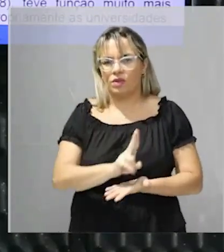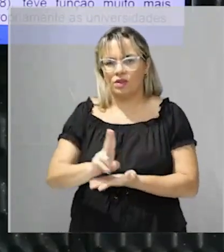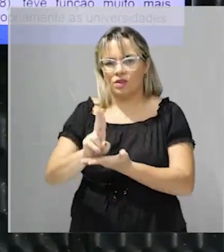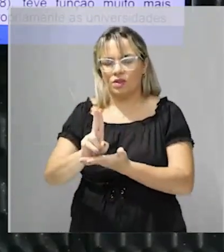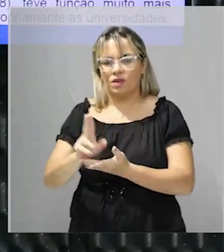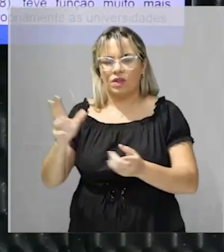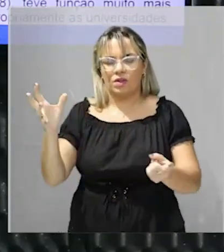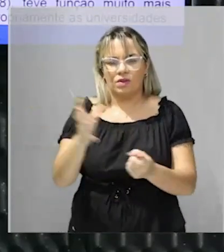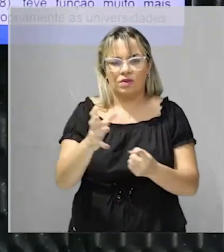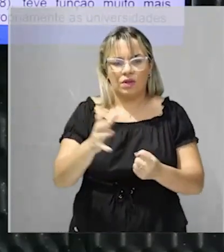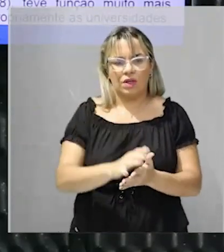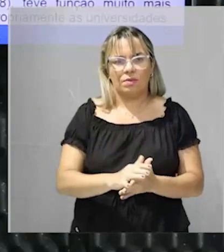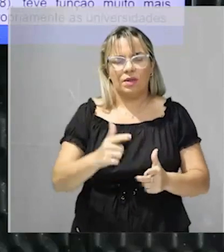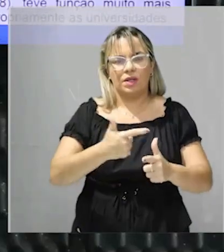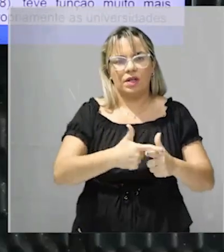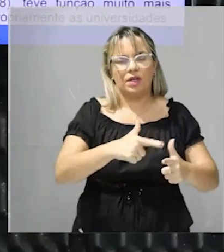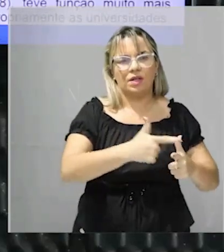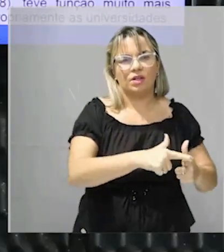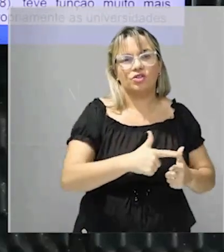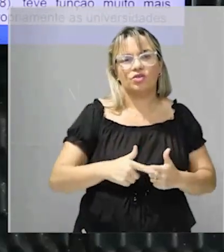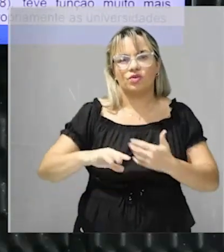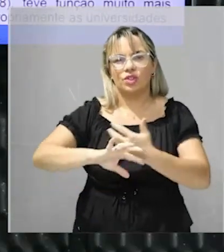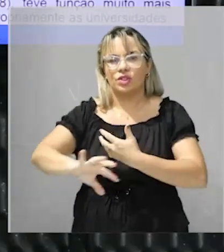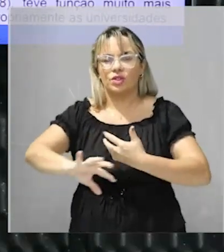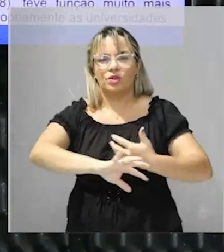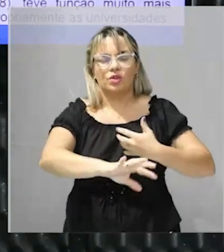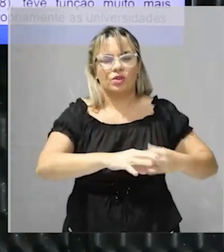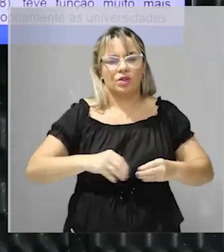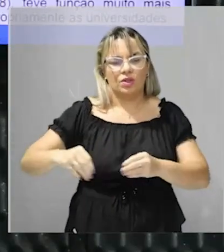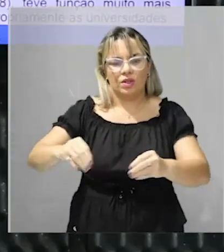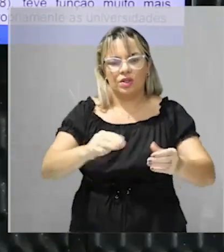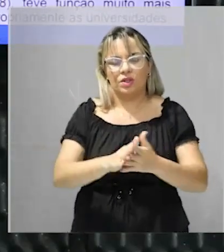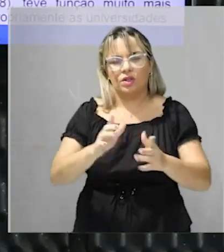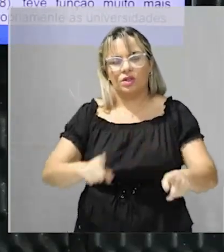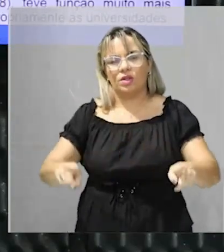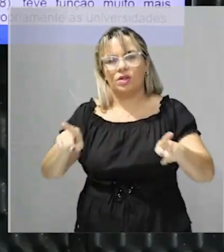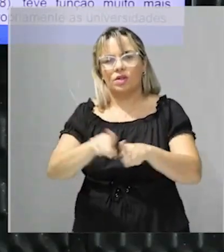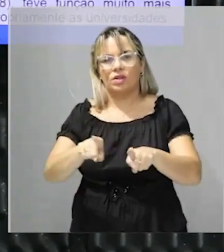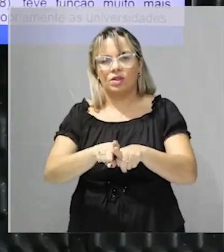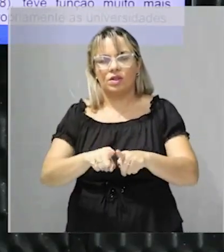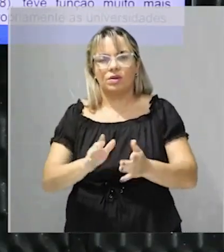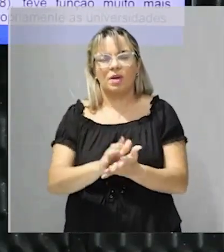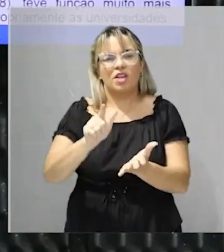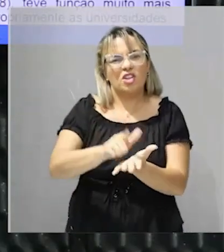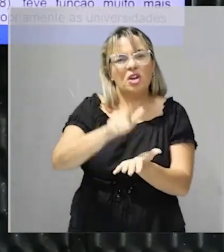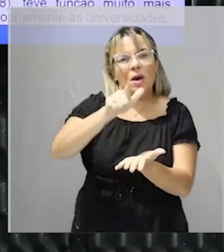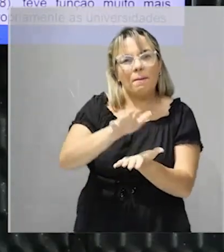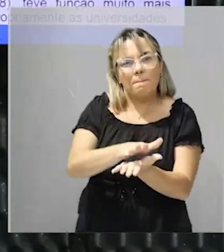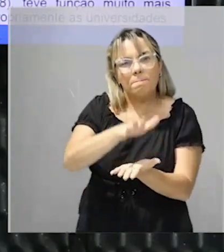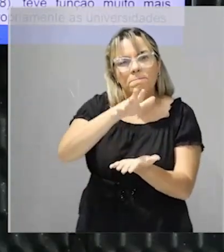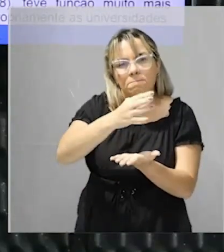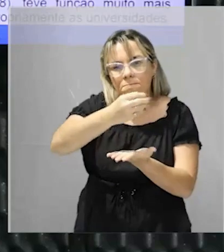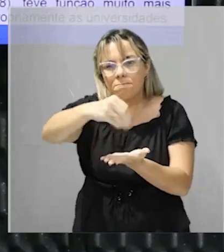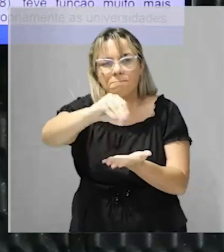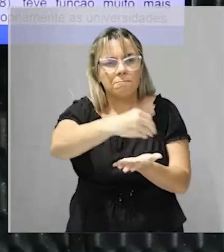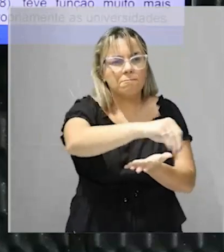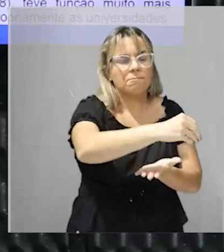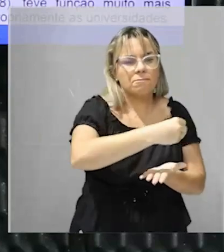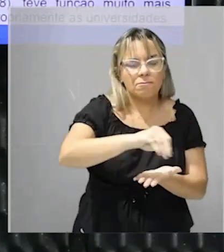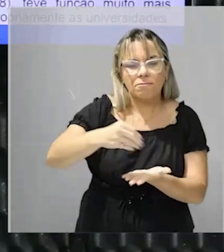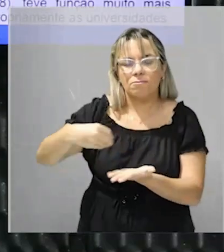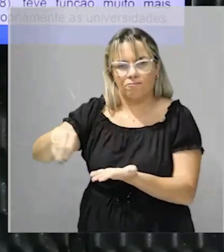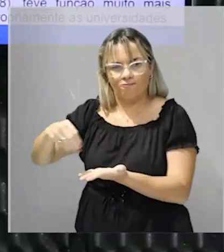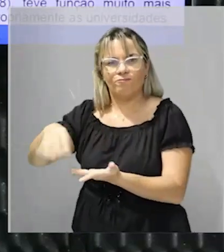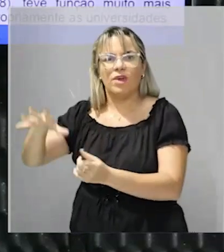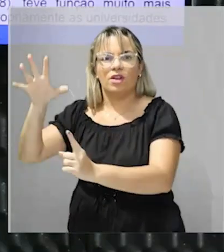mas é muito mais a questão da circulação de impressos então você tem essa questão ela